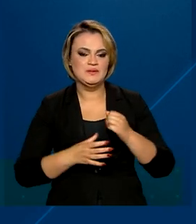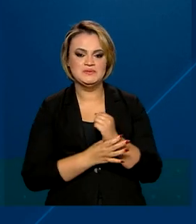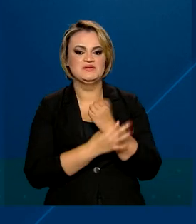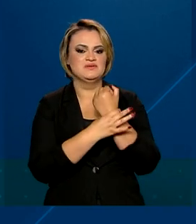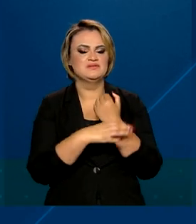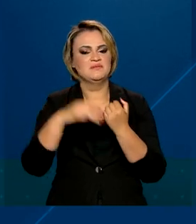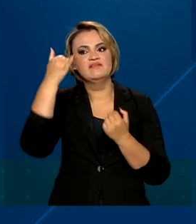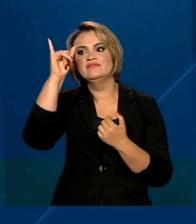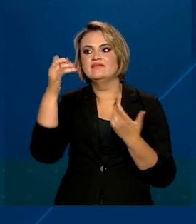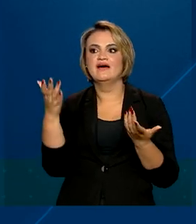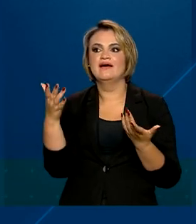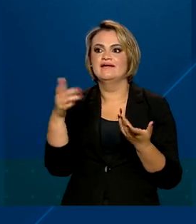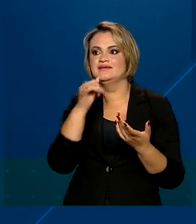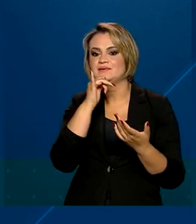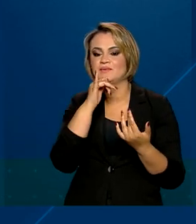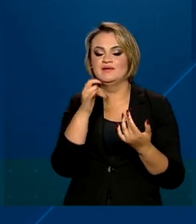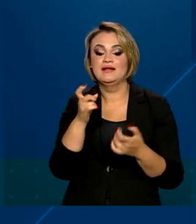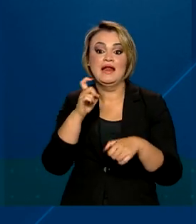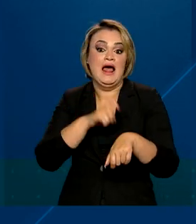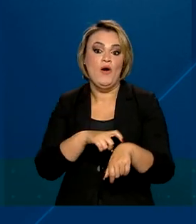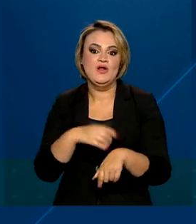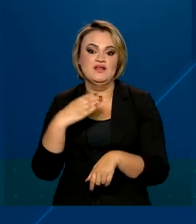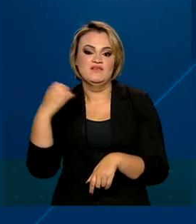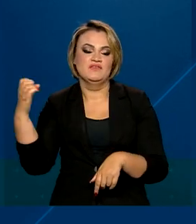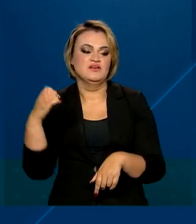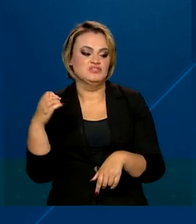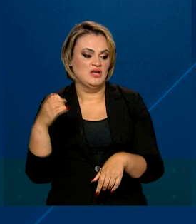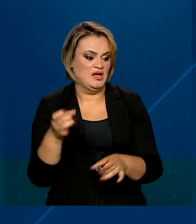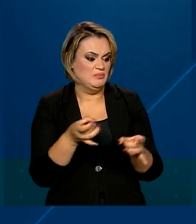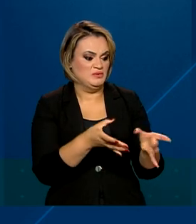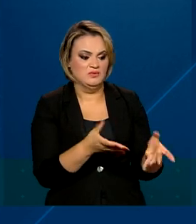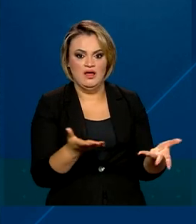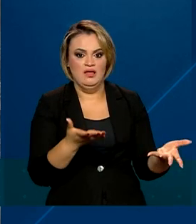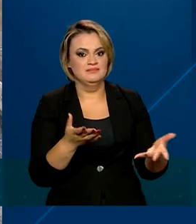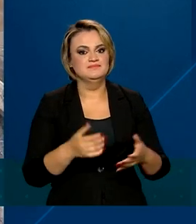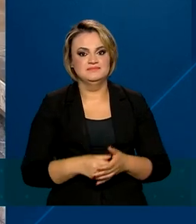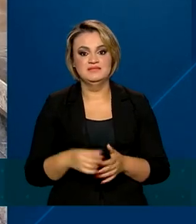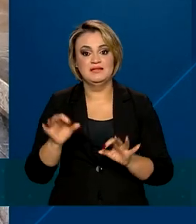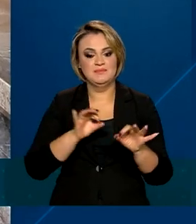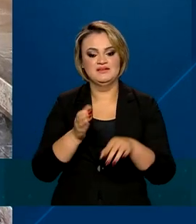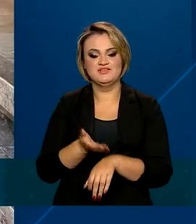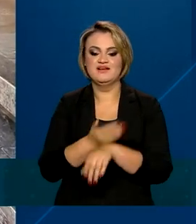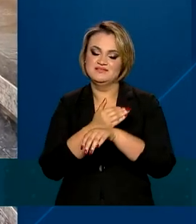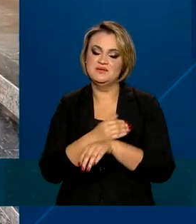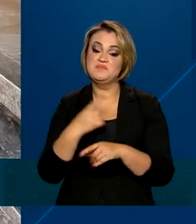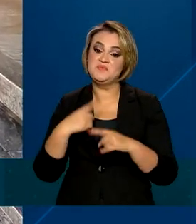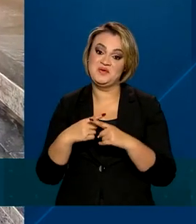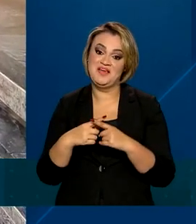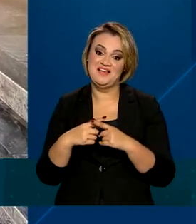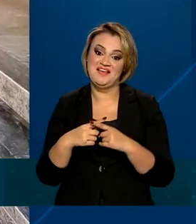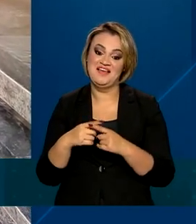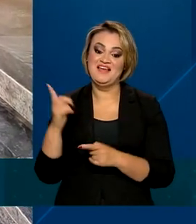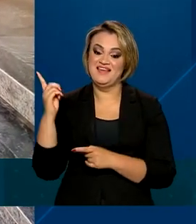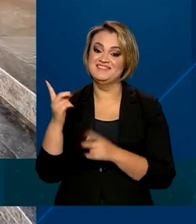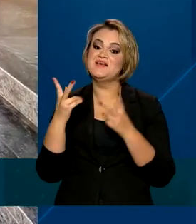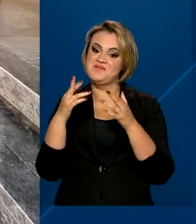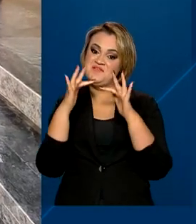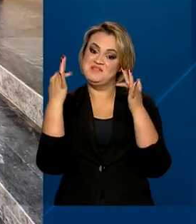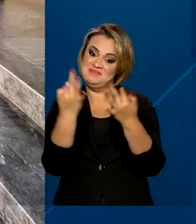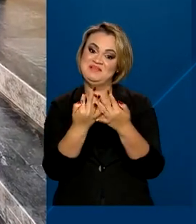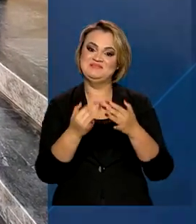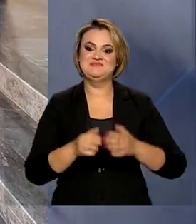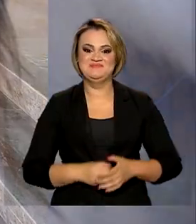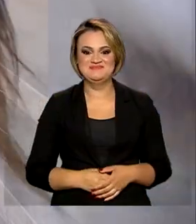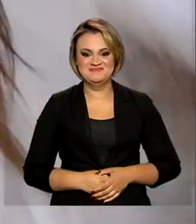evitar que, de repente, no momento de uma viagem, você não consiga embarcar com ele. Porque, afinal de contas, eles são família também, né?